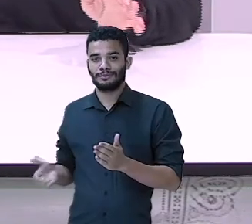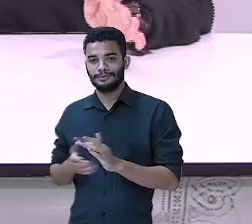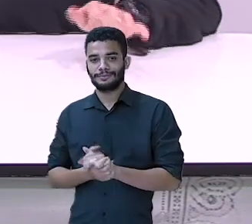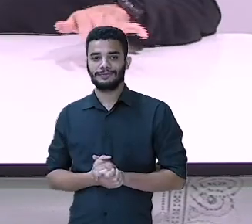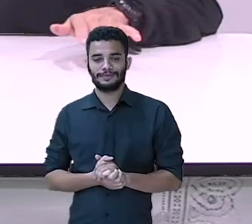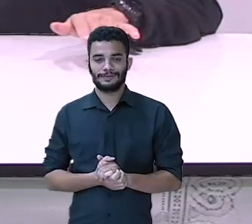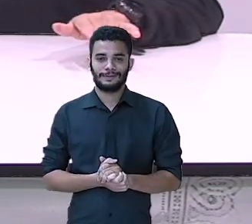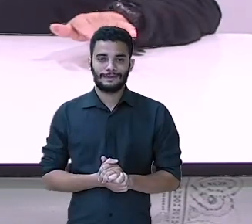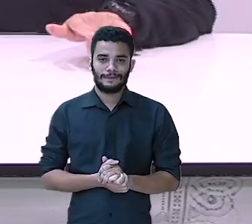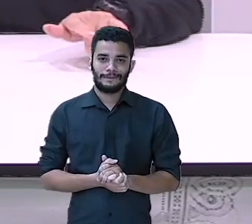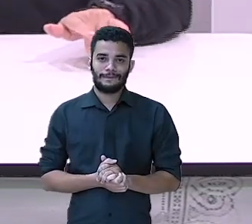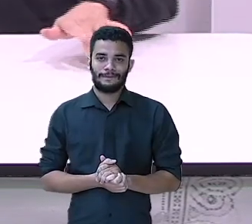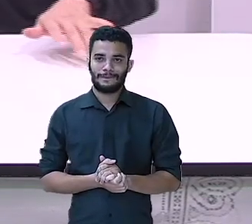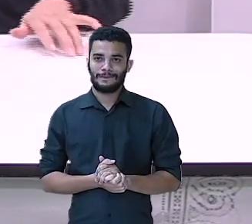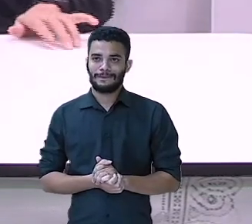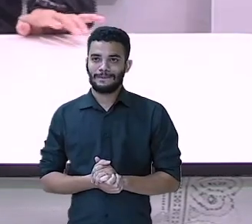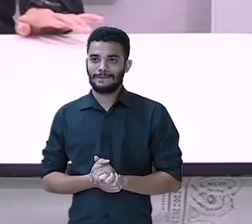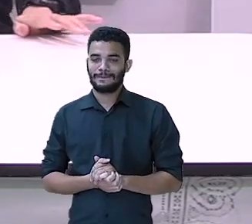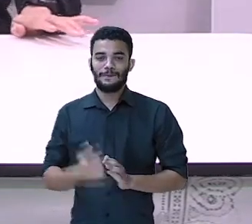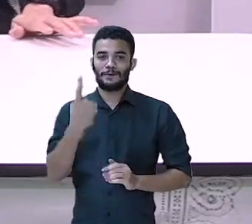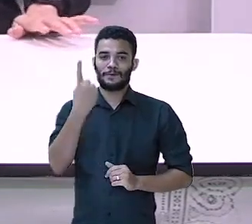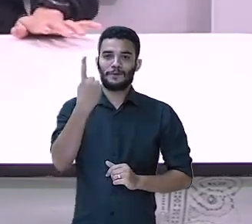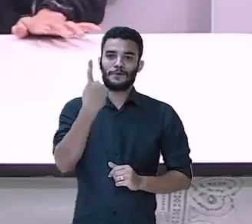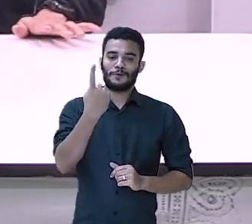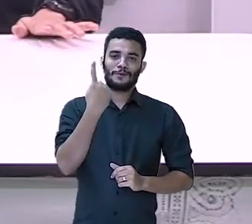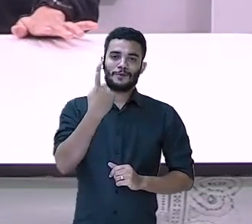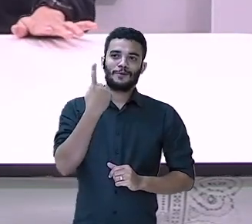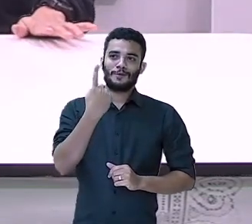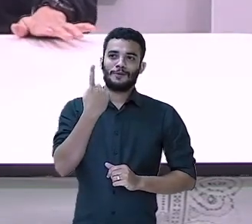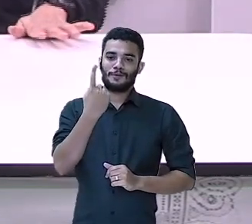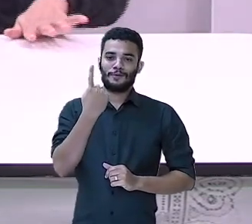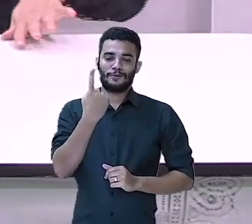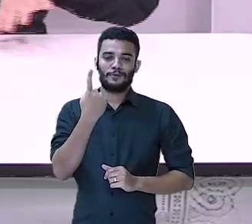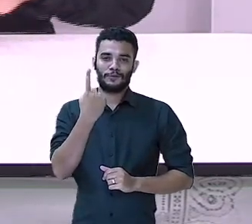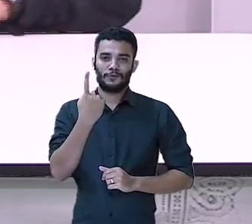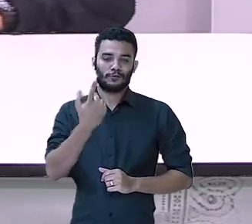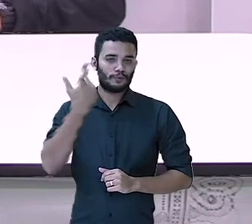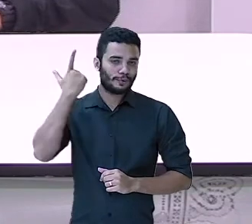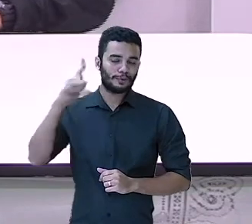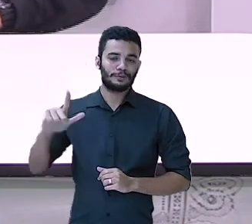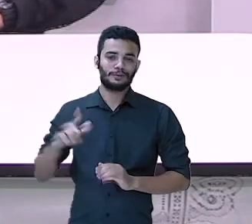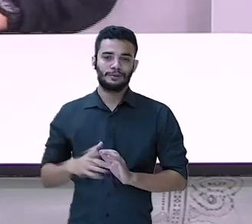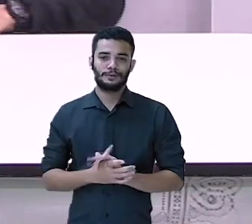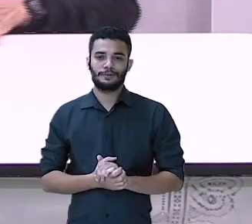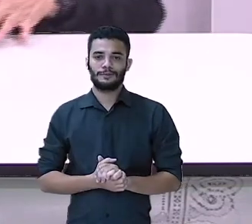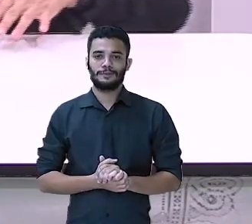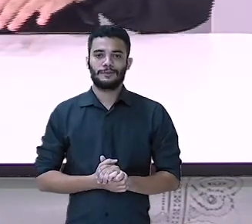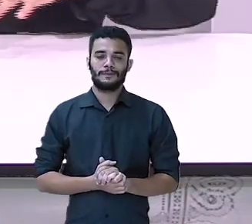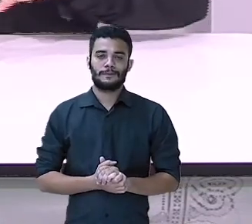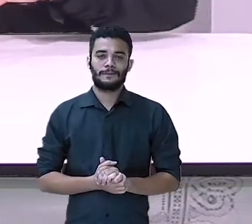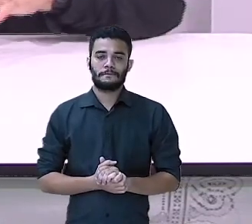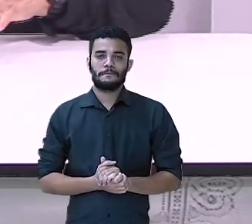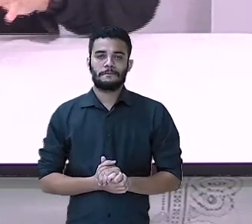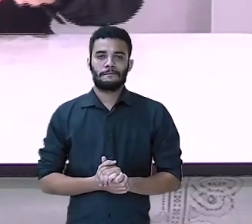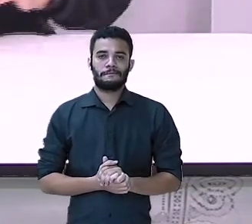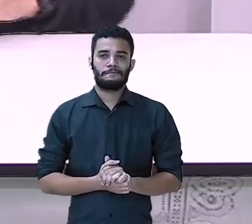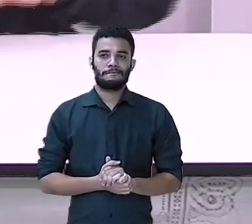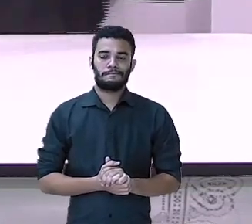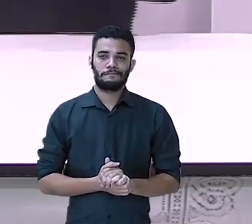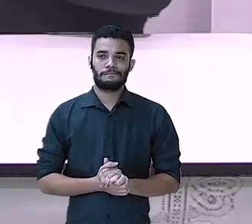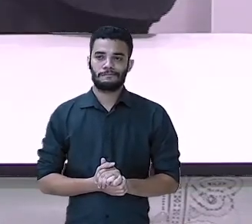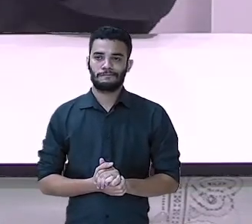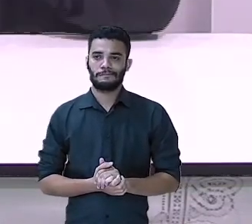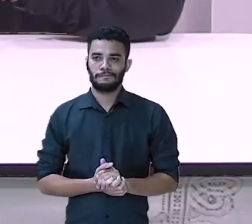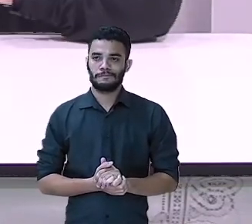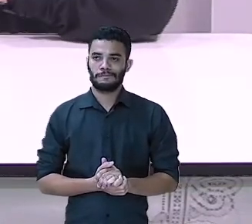Vamos ver o que caiu aí. Número um. Realmente, dá para ver aqui. Olhei. Número um. Vez da Carol.